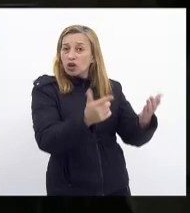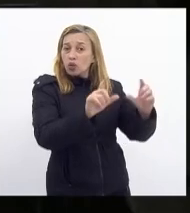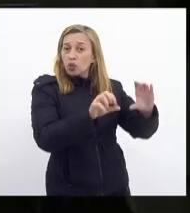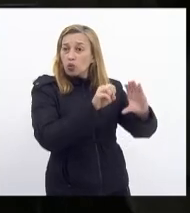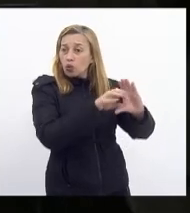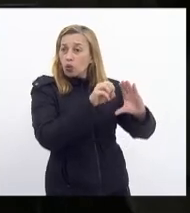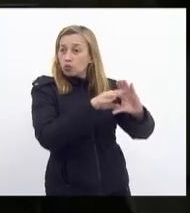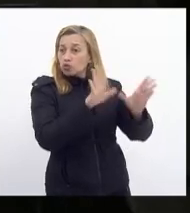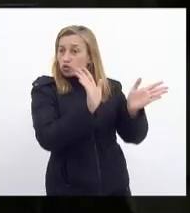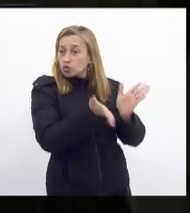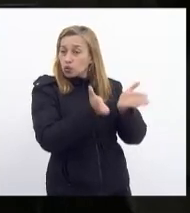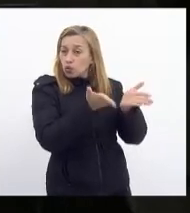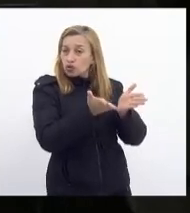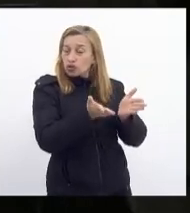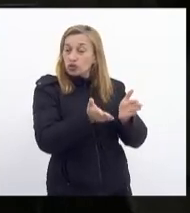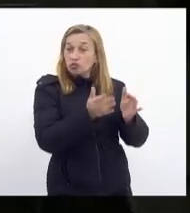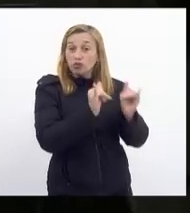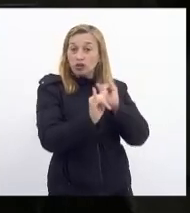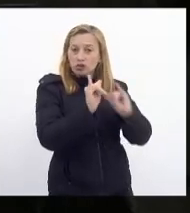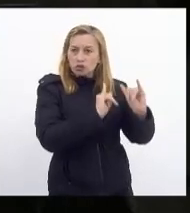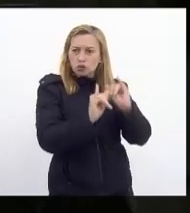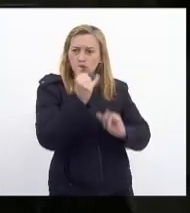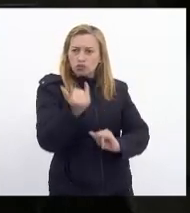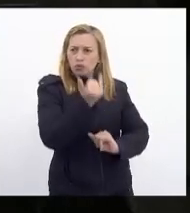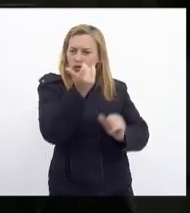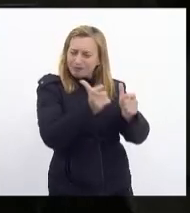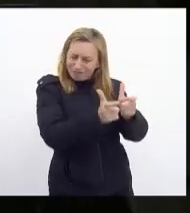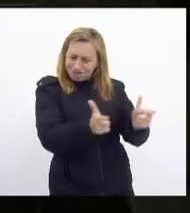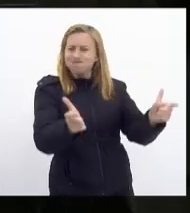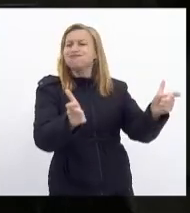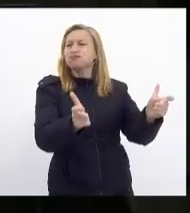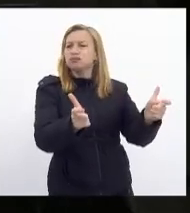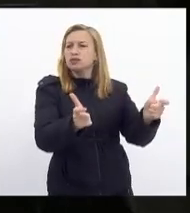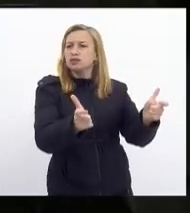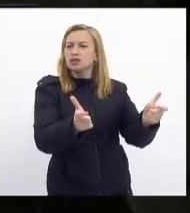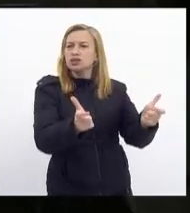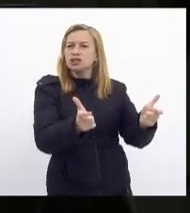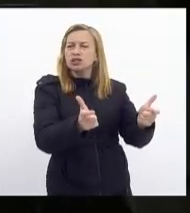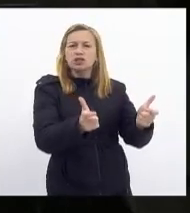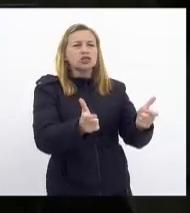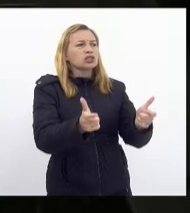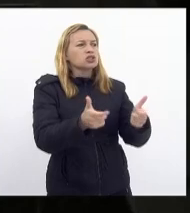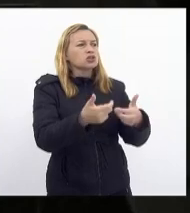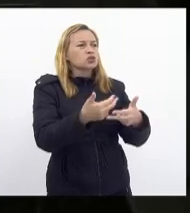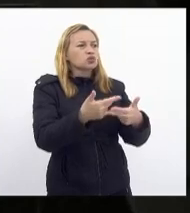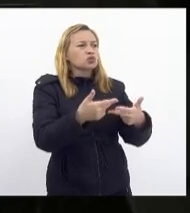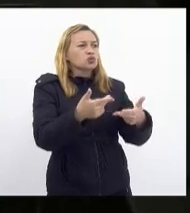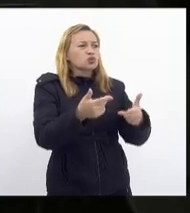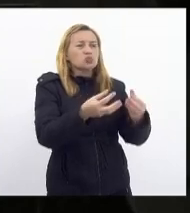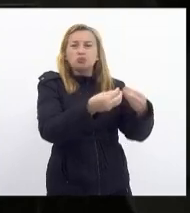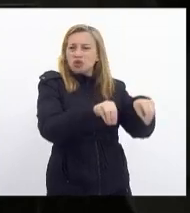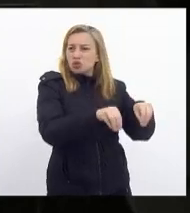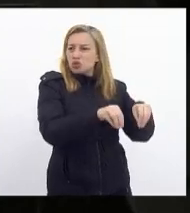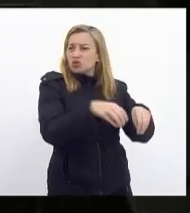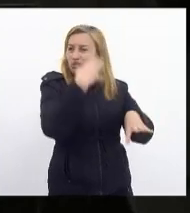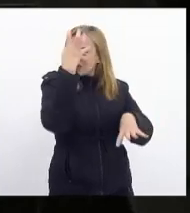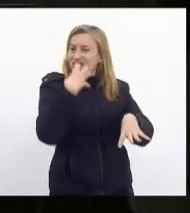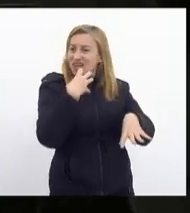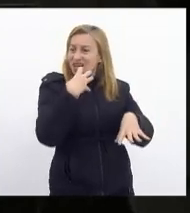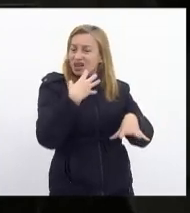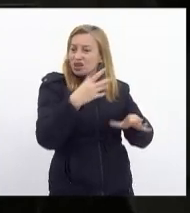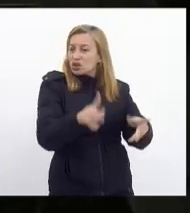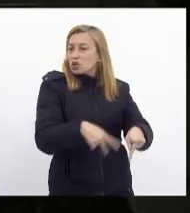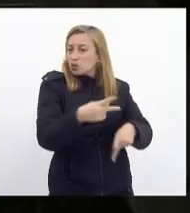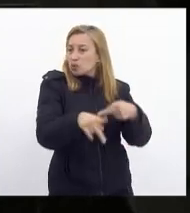hoje fez uma matéria bastante grande dos grandes dos graves prejuízos que a população